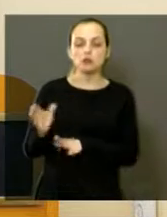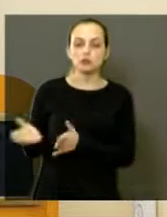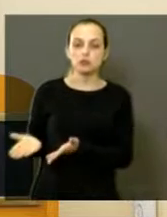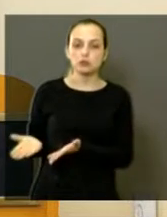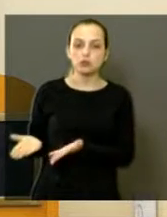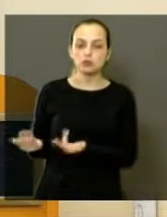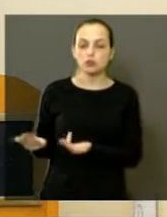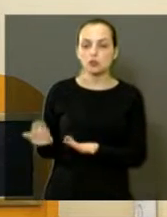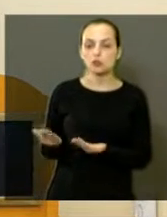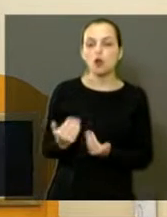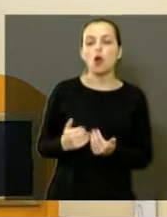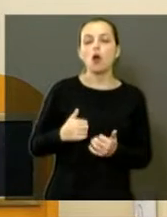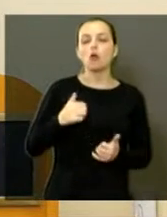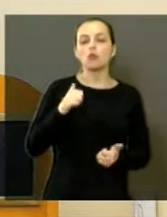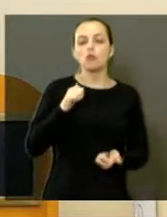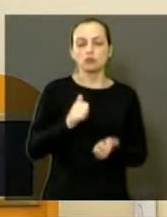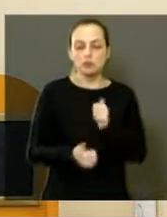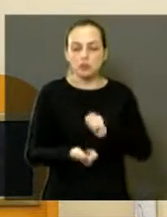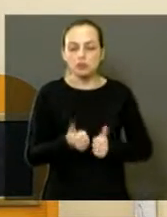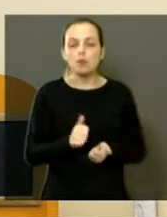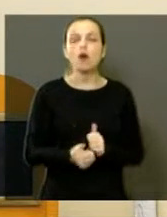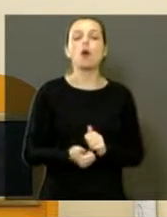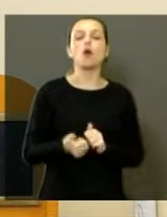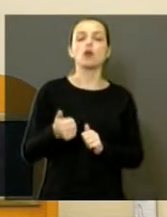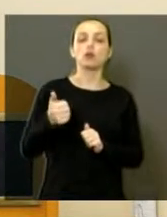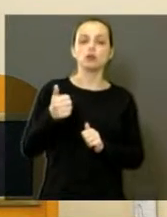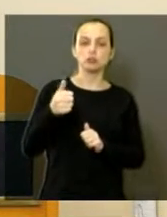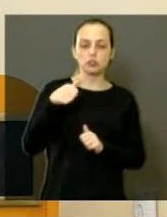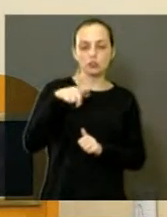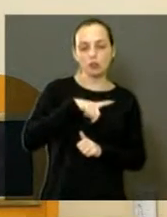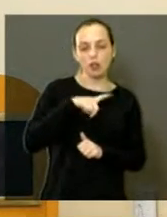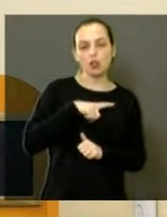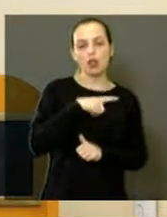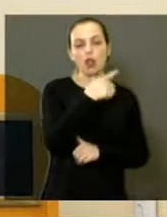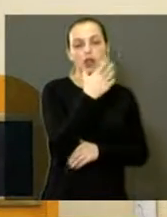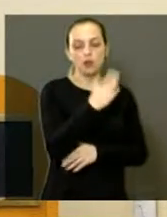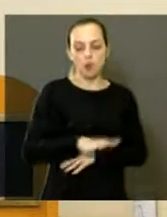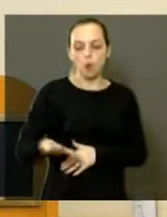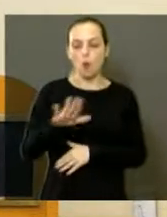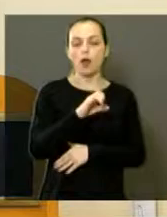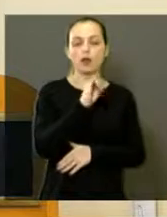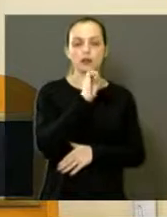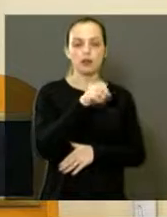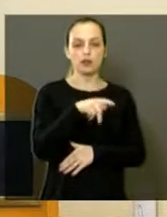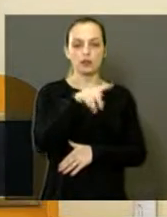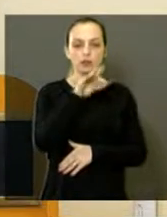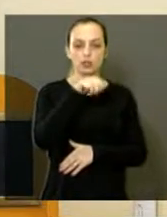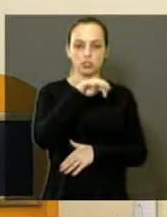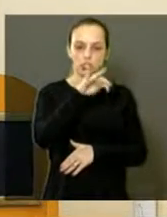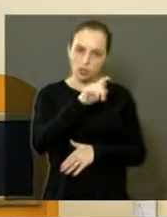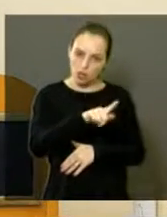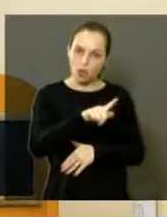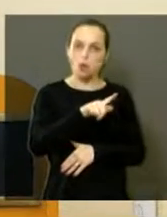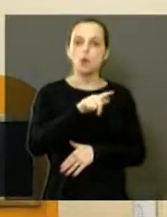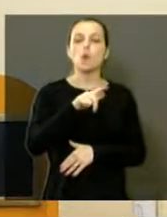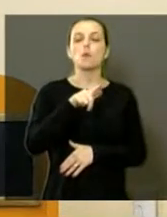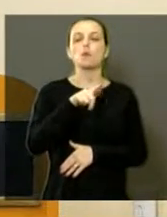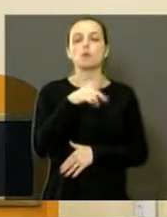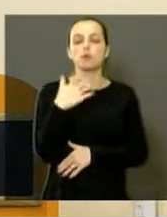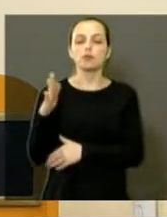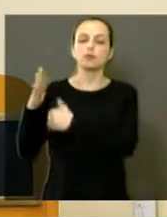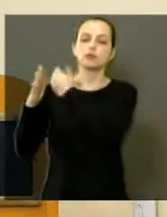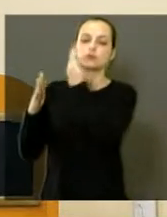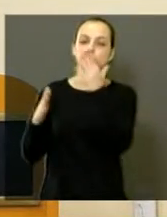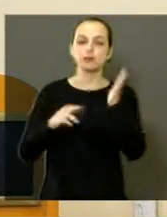parte de esportiva. Temos o Parque Infantil, Jardim Botânico, Pinheirinho, Praça Roque José